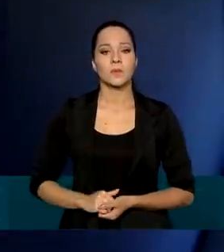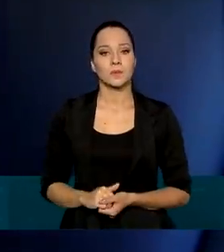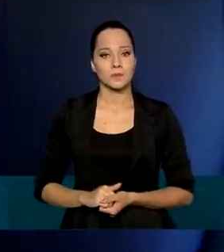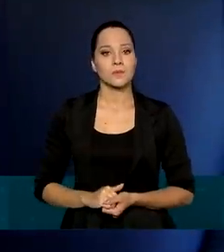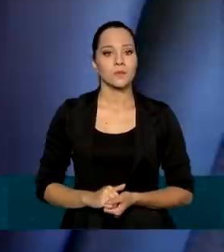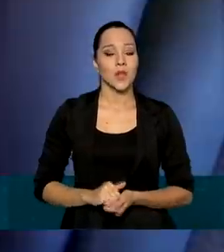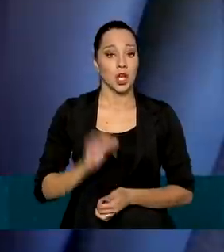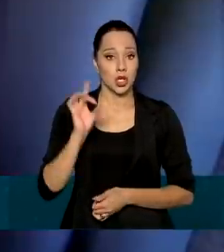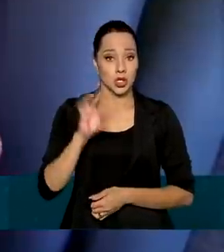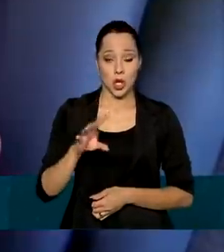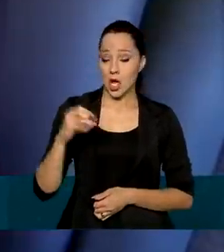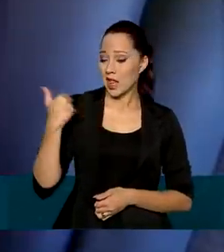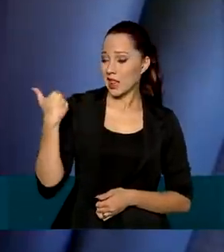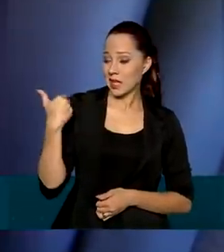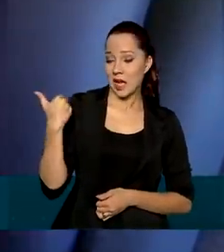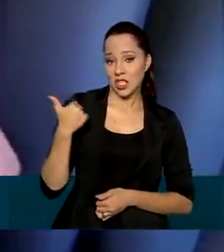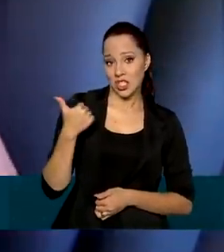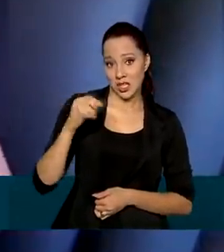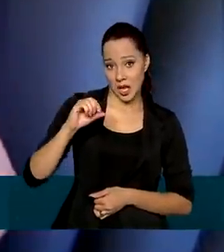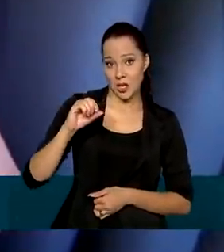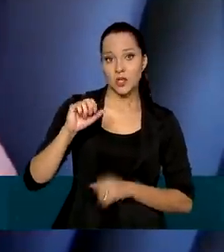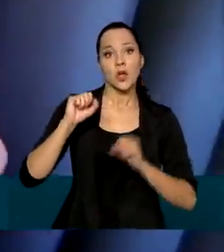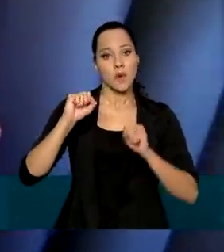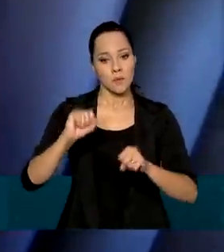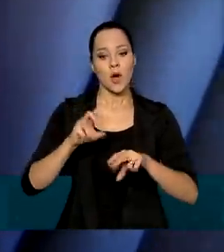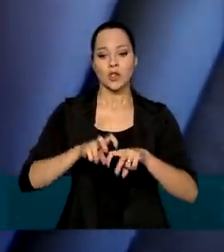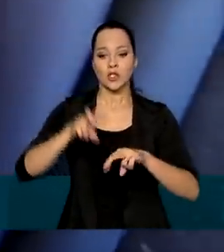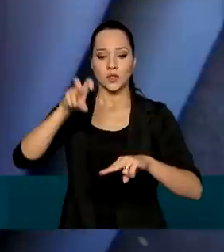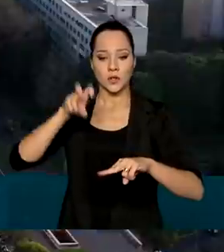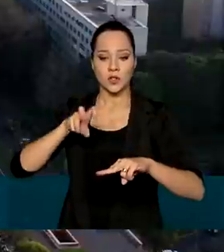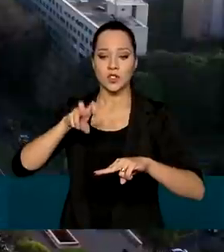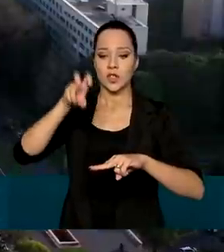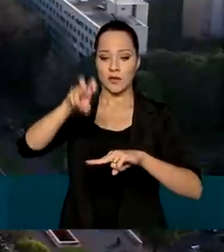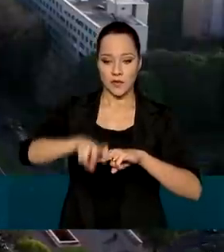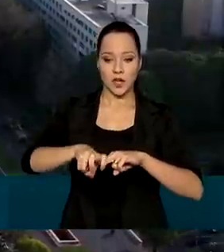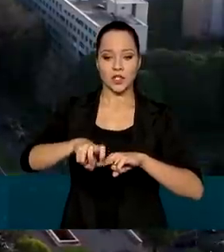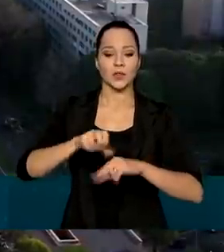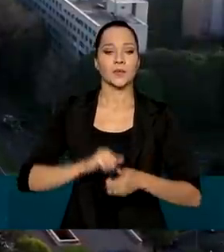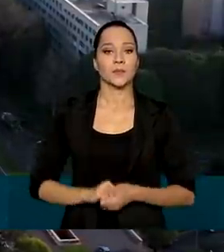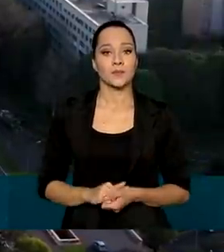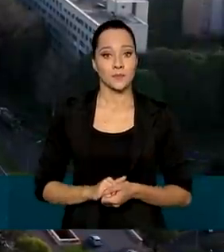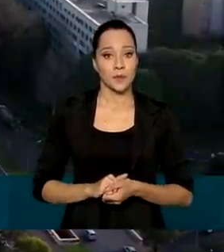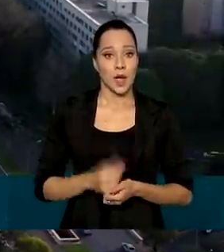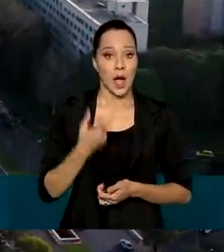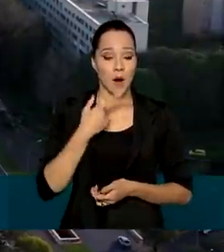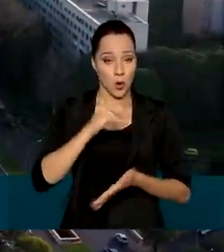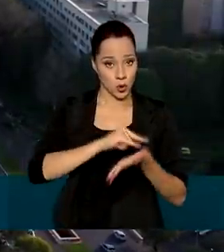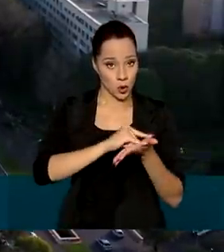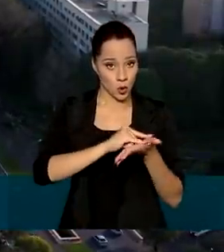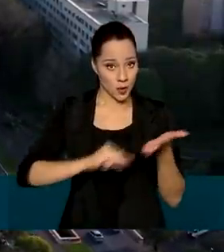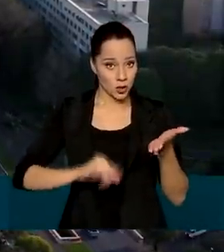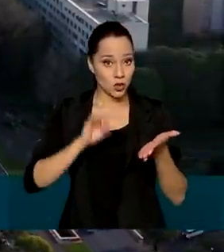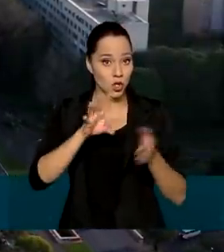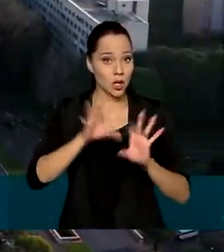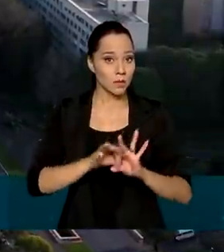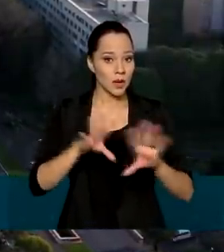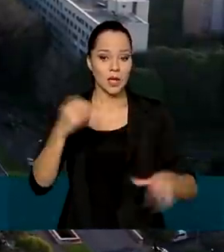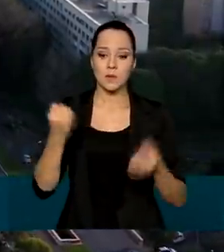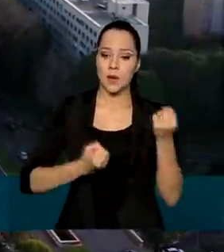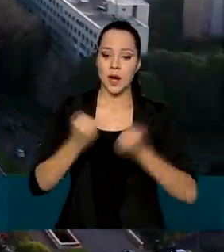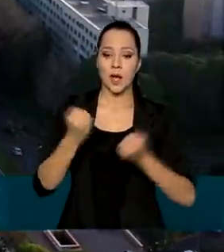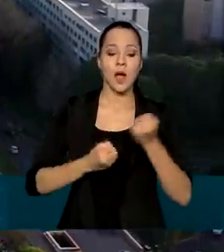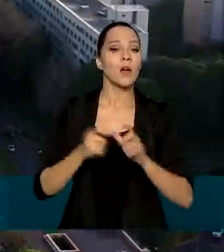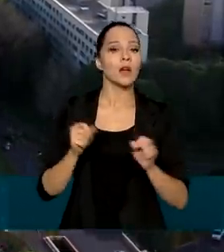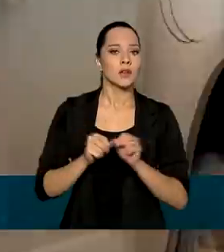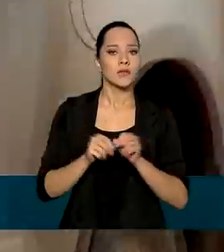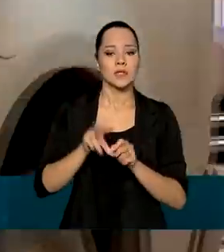E apenas os maiores de 10 anos podem andar no banco da frente. O licenciamento anual só será liberado para veículos que